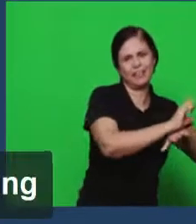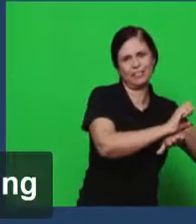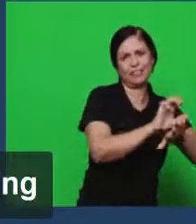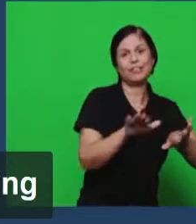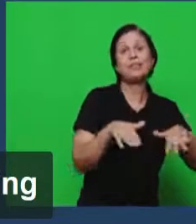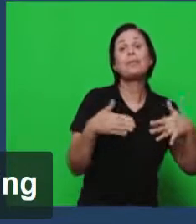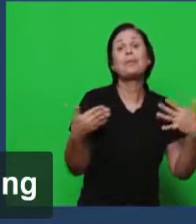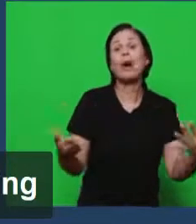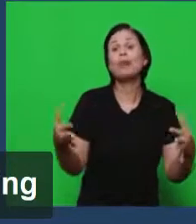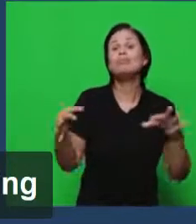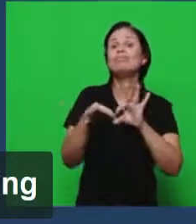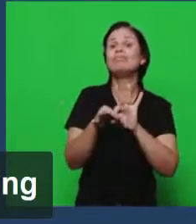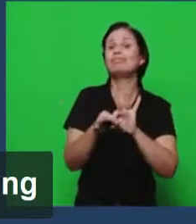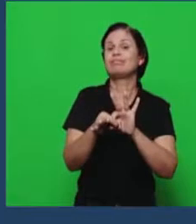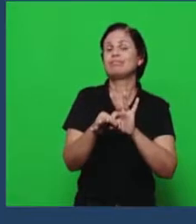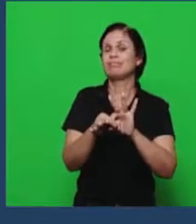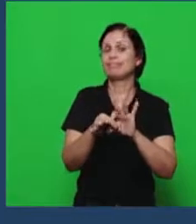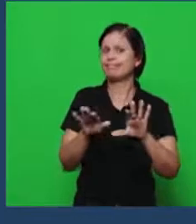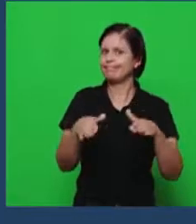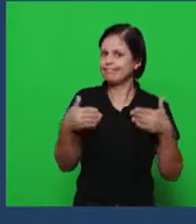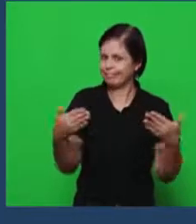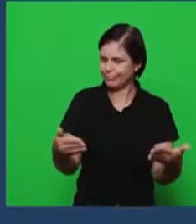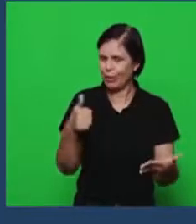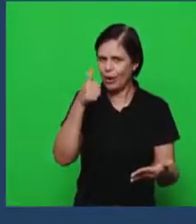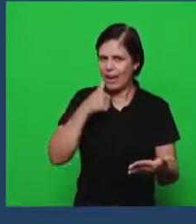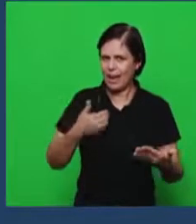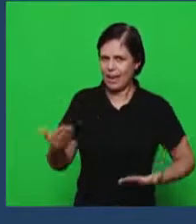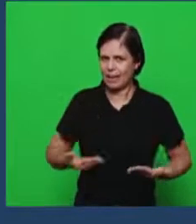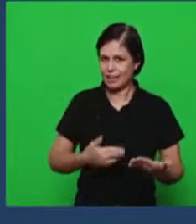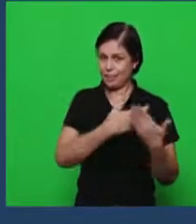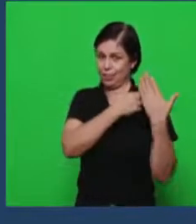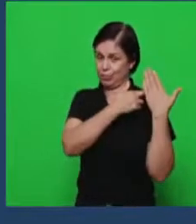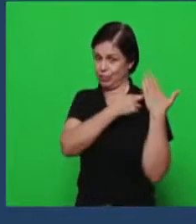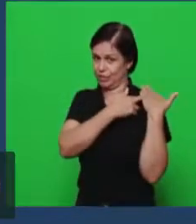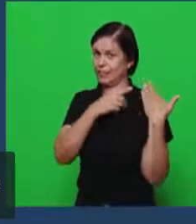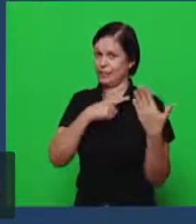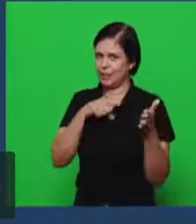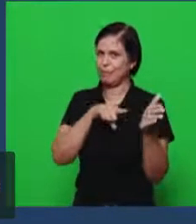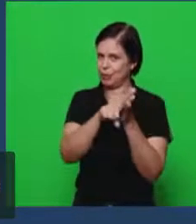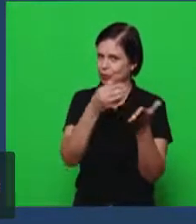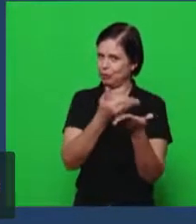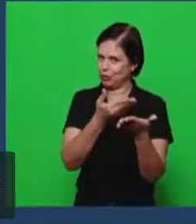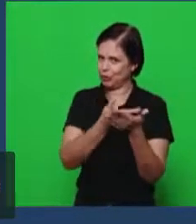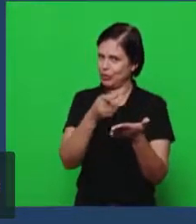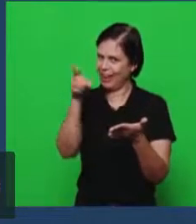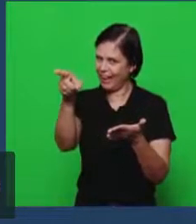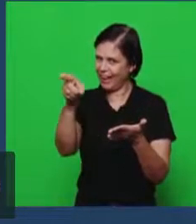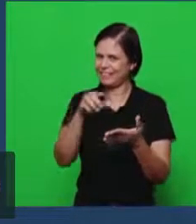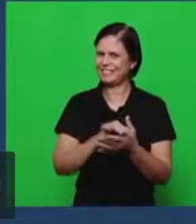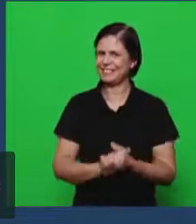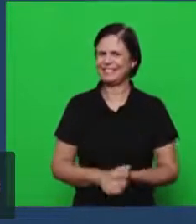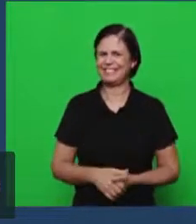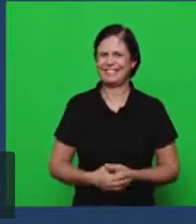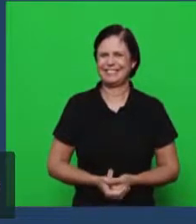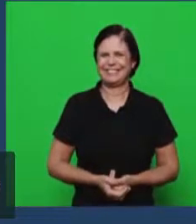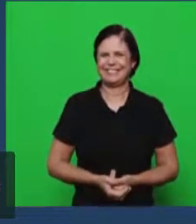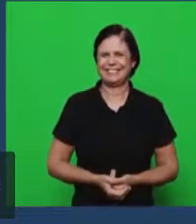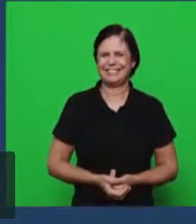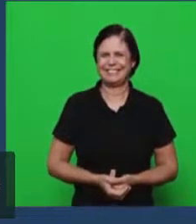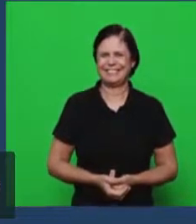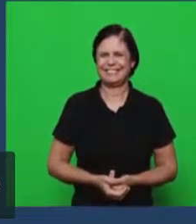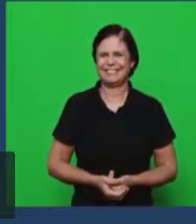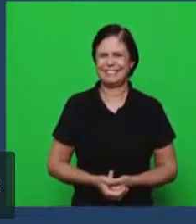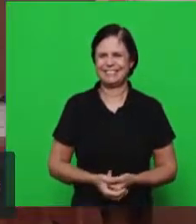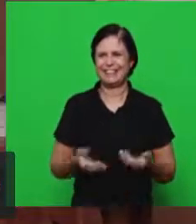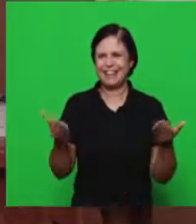a irmã que estará à frente da reunião do culto senhoras na próxima quarta-feira para realizar esse trabalho agora